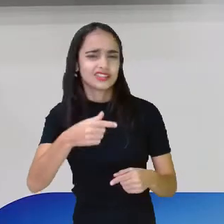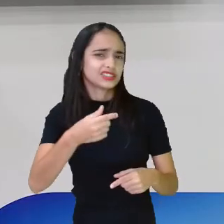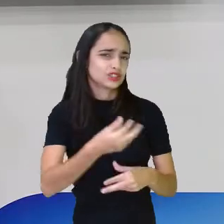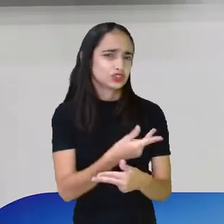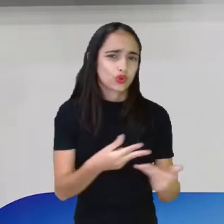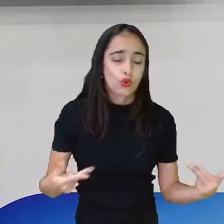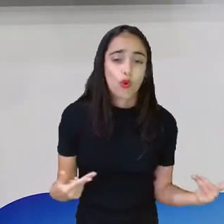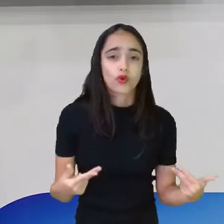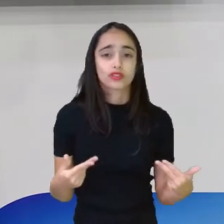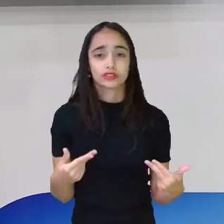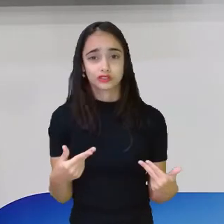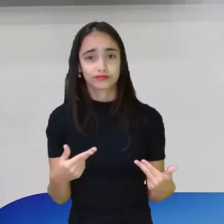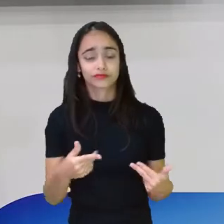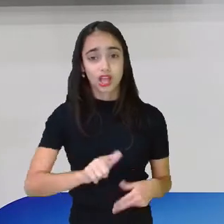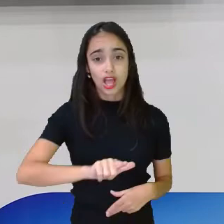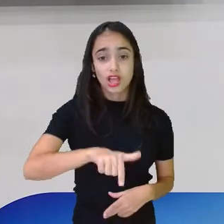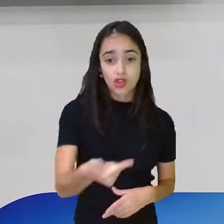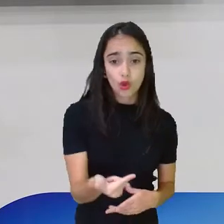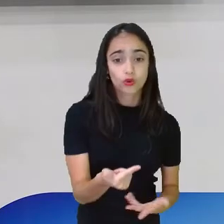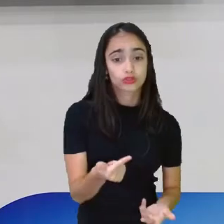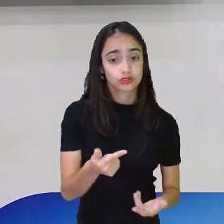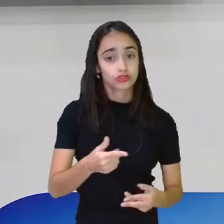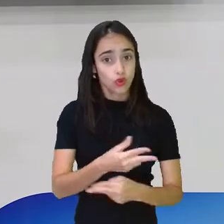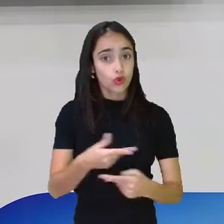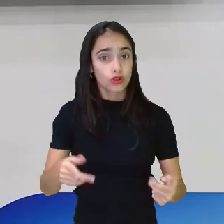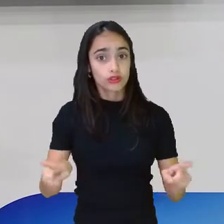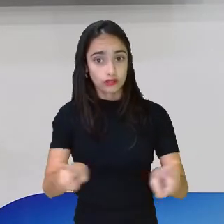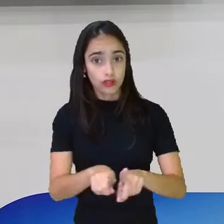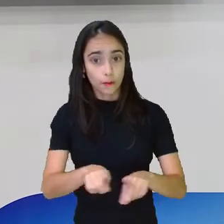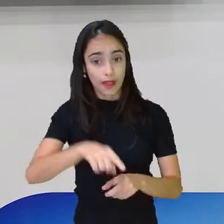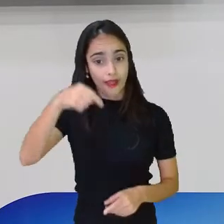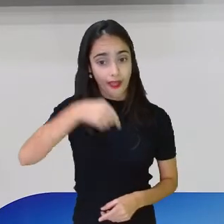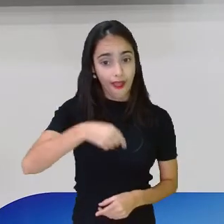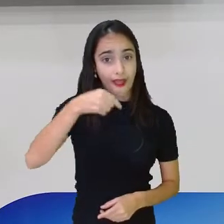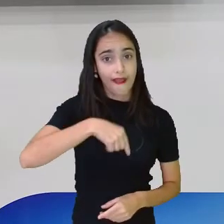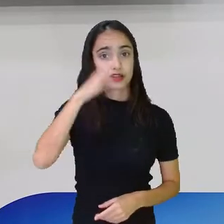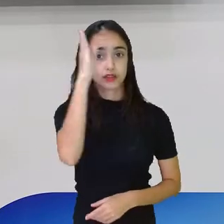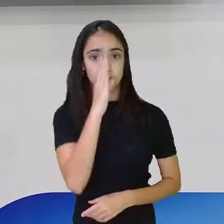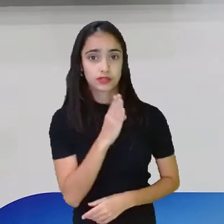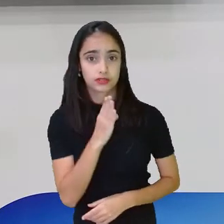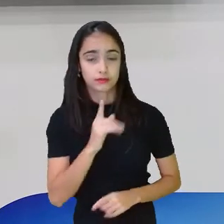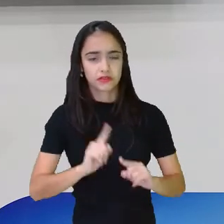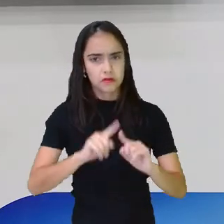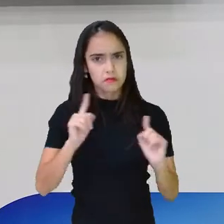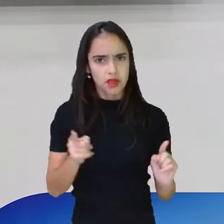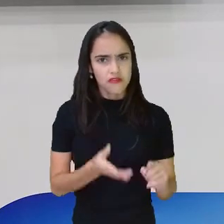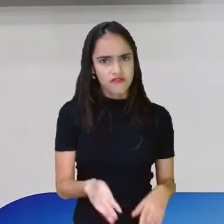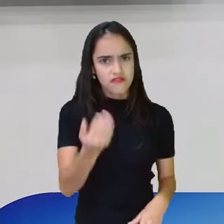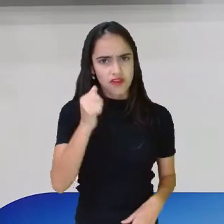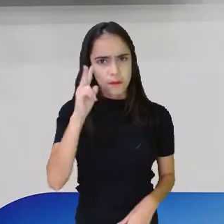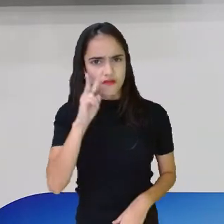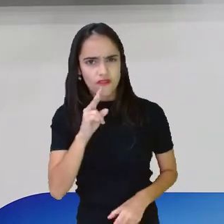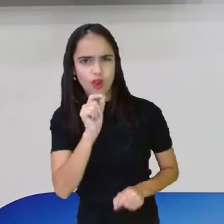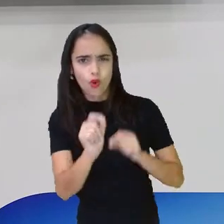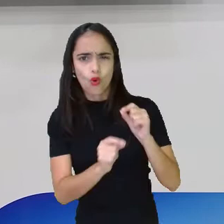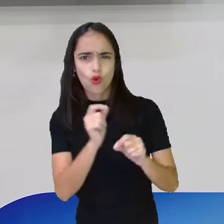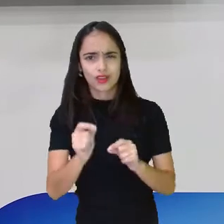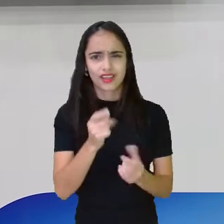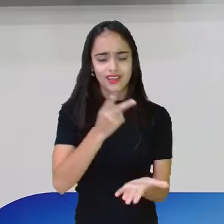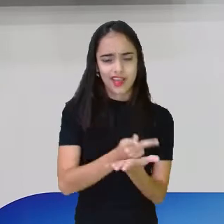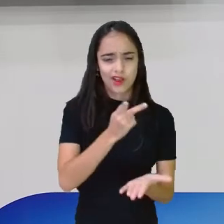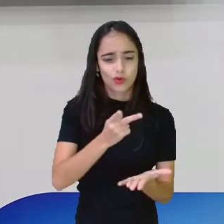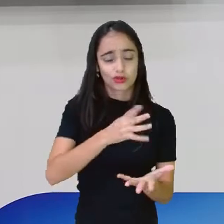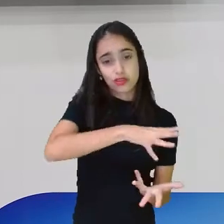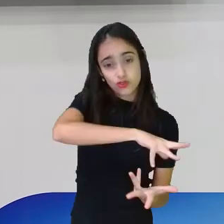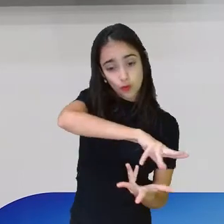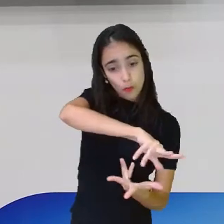e aconteceu outras situações aqui também no Brasil. E agora vamos ver o que estava acontecendo no mundo naquela época,